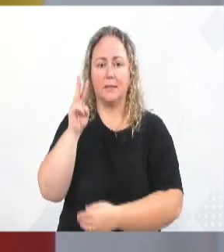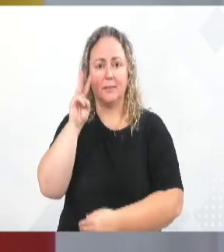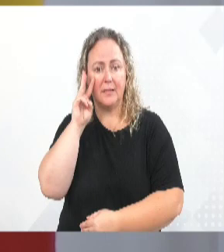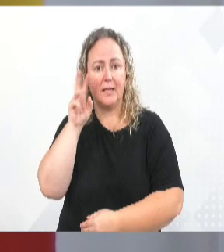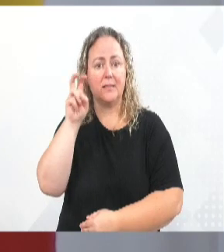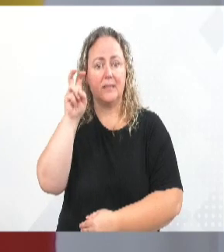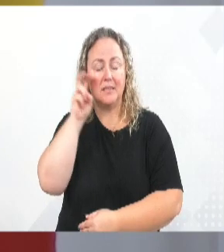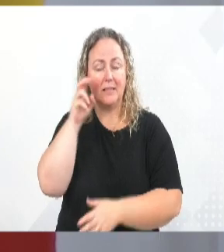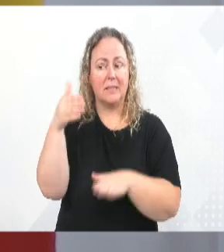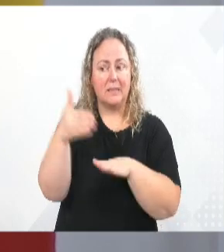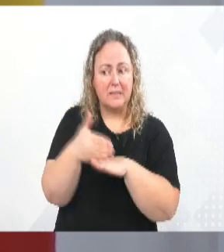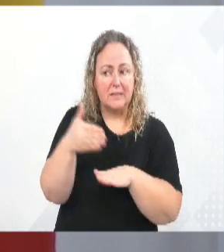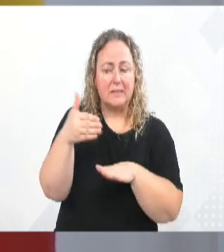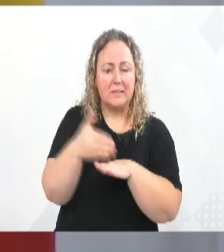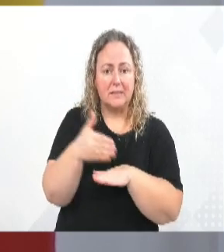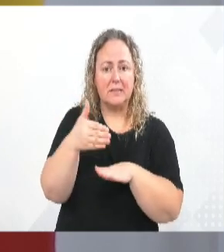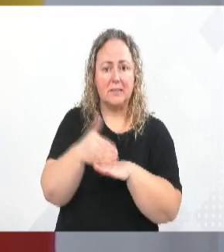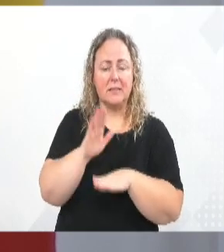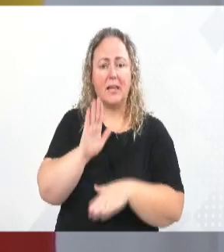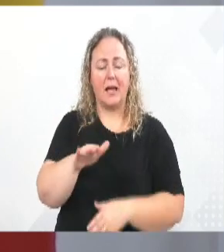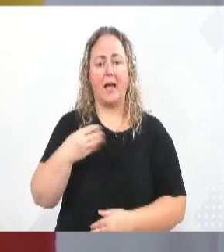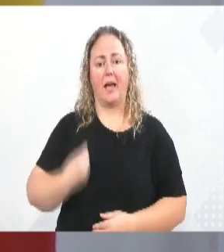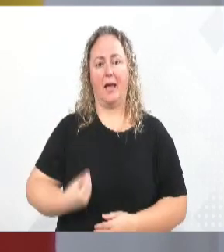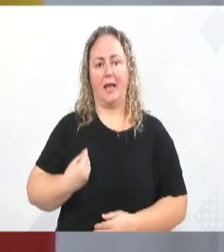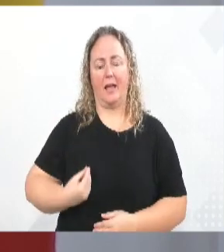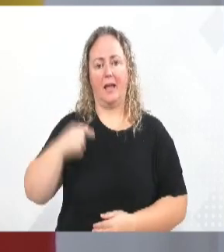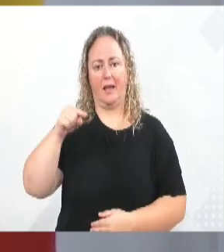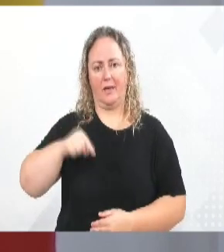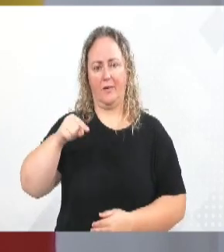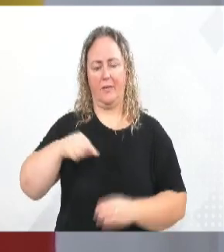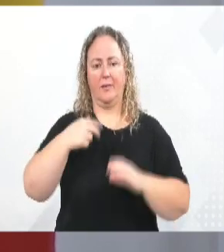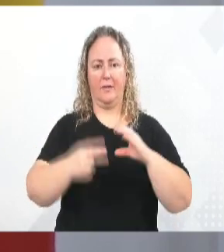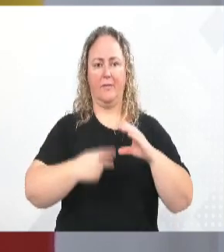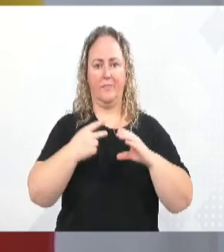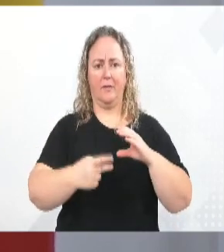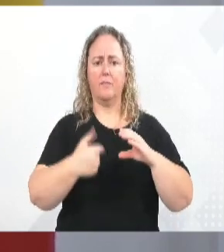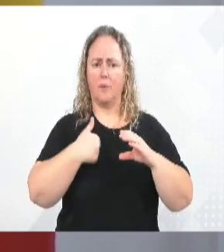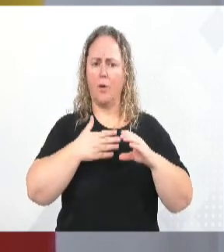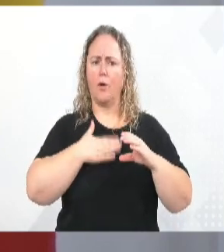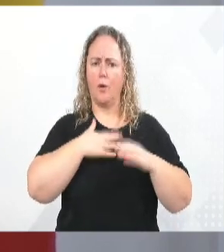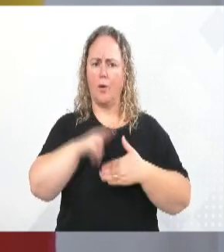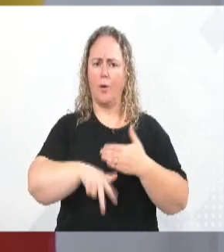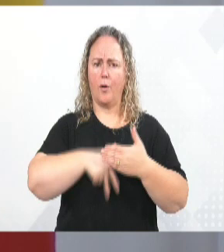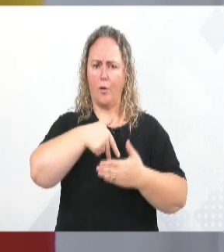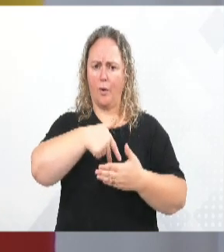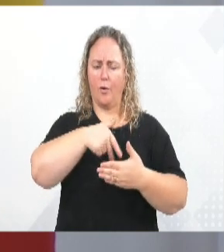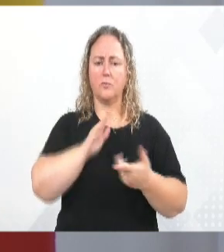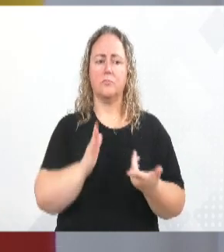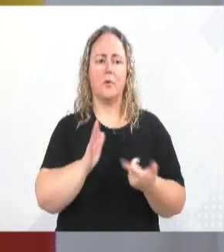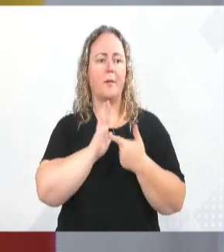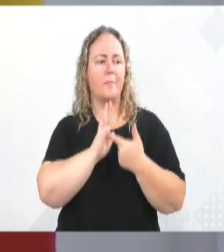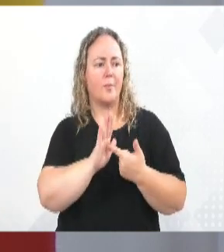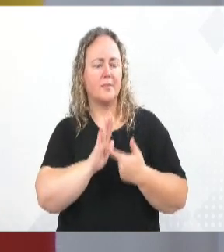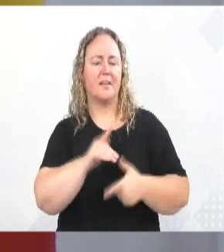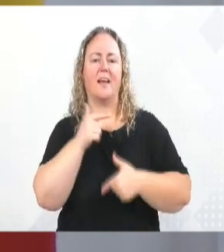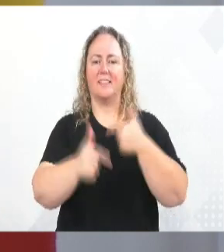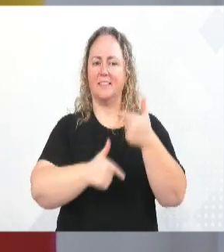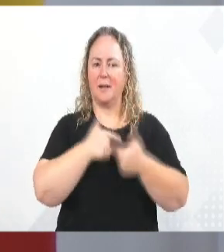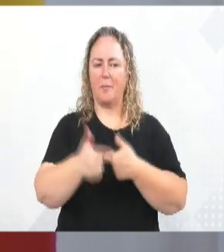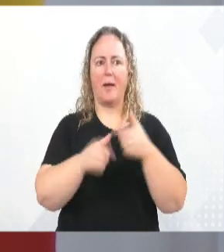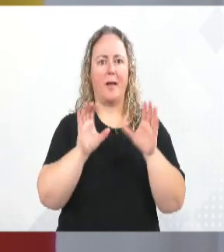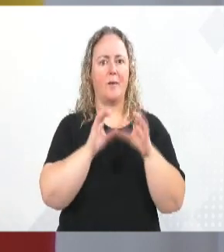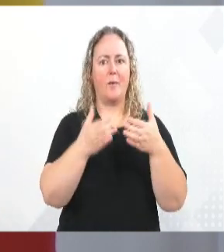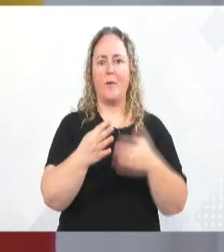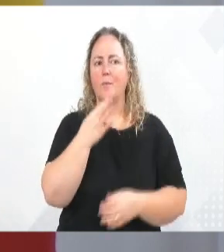assumi, todas, absolutamente todas, estive aqui. E sempre gosto de usar da fala, até porque eu gosto de mostrar o nosso trabalho para a comunidade,